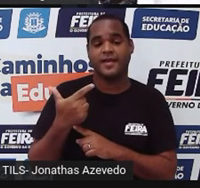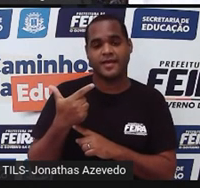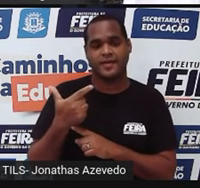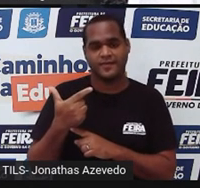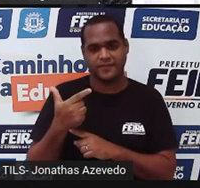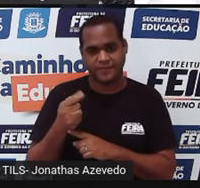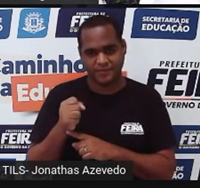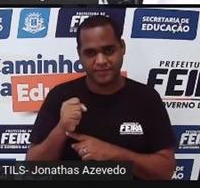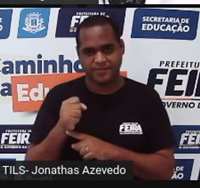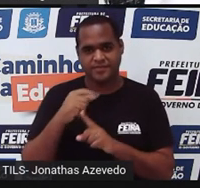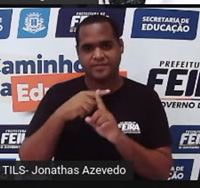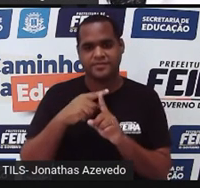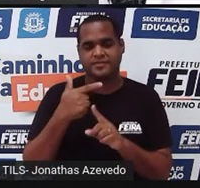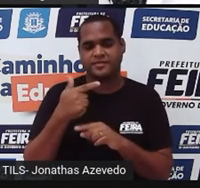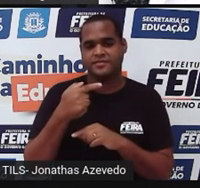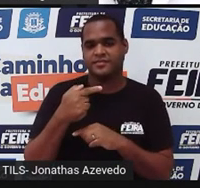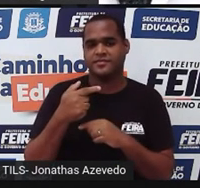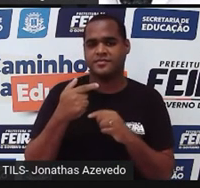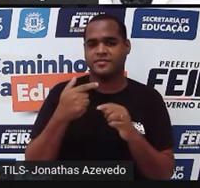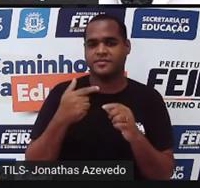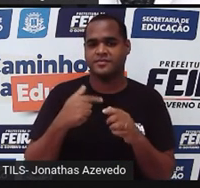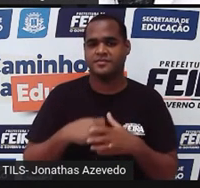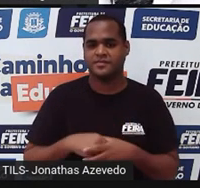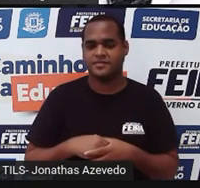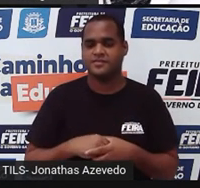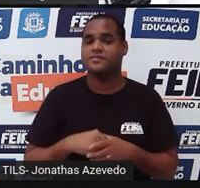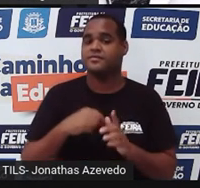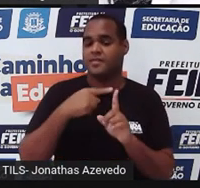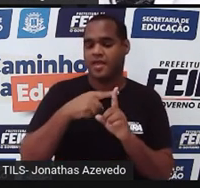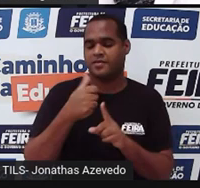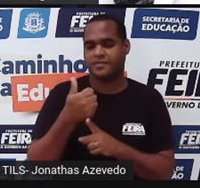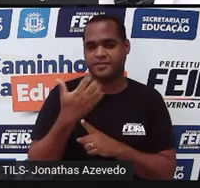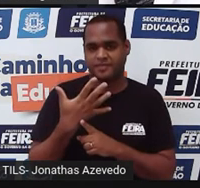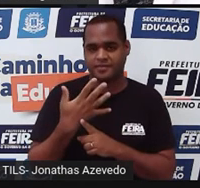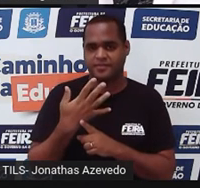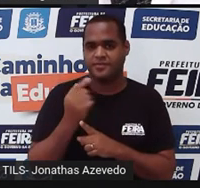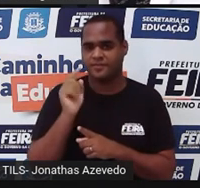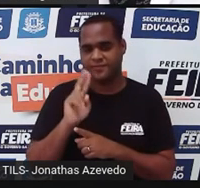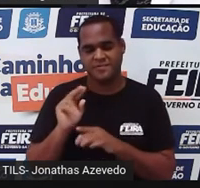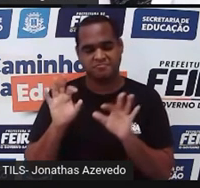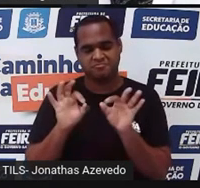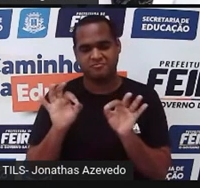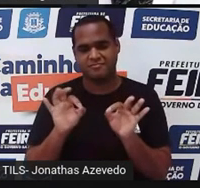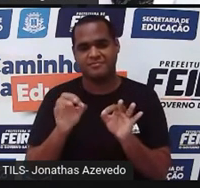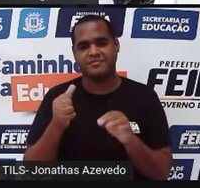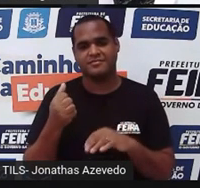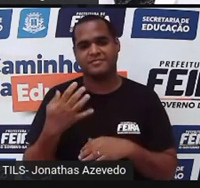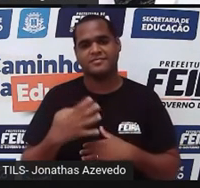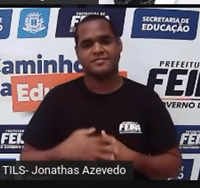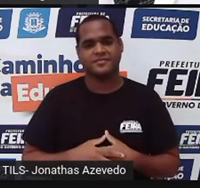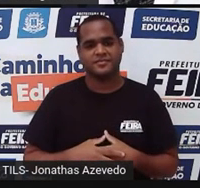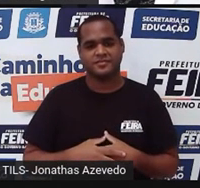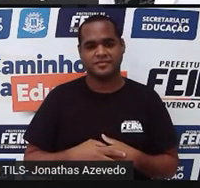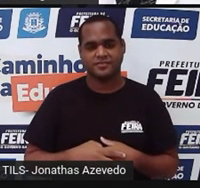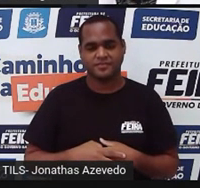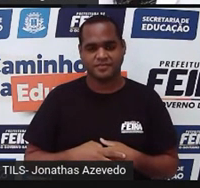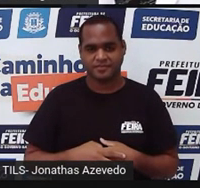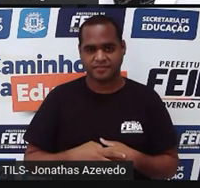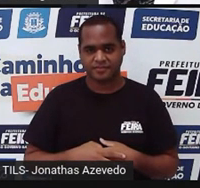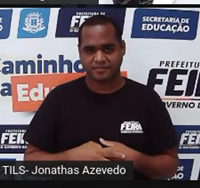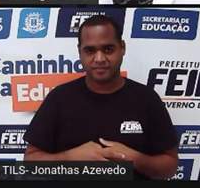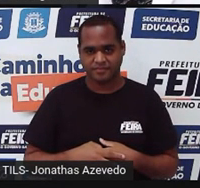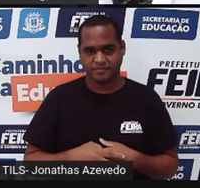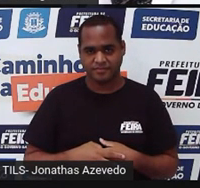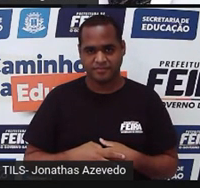mais 17 mais o 14 no final que a gente ainda não usou certo? Então fazendo aí